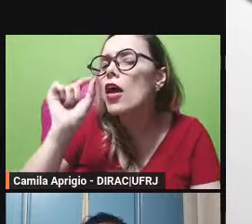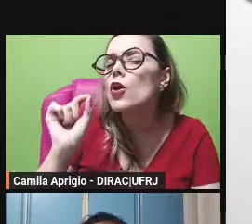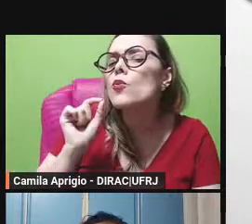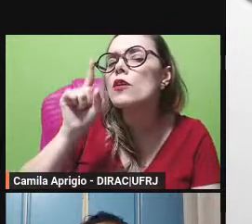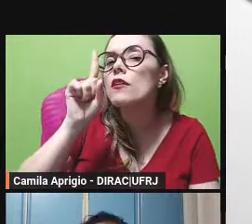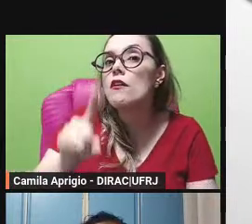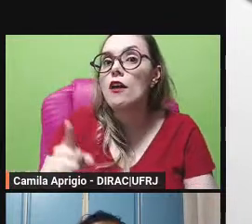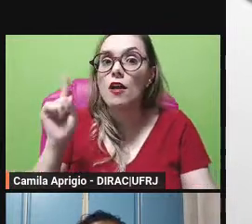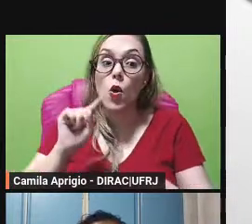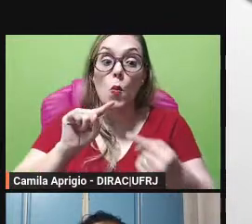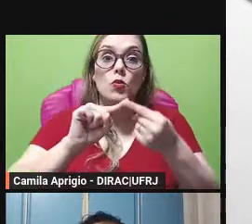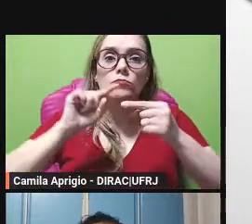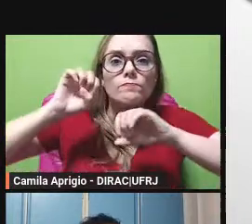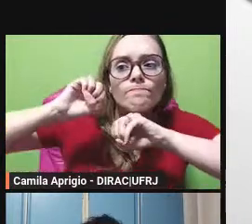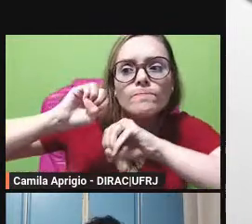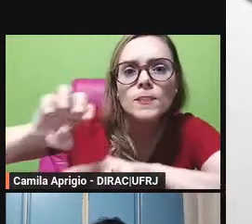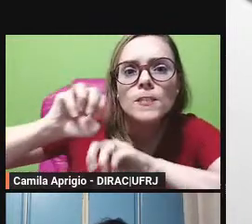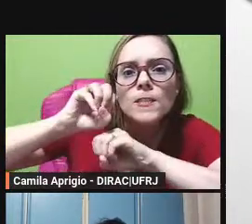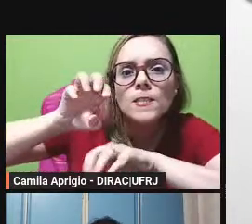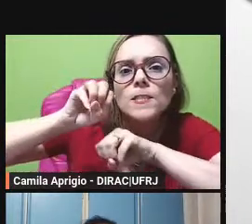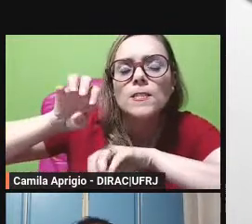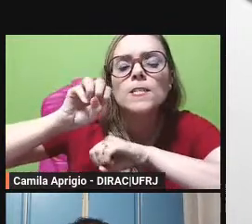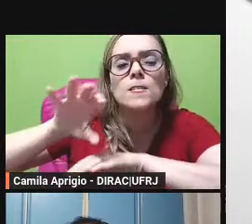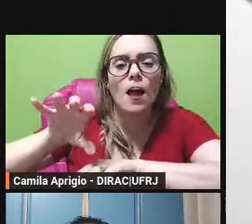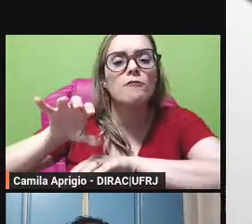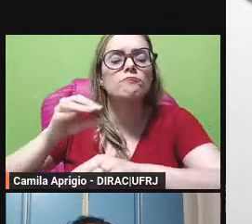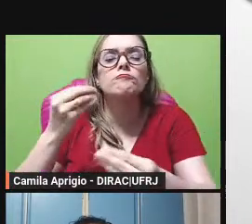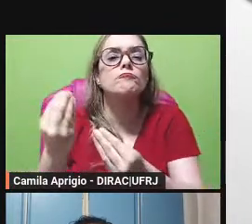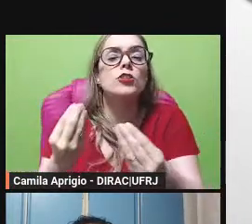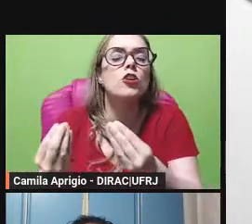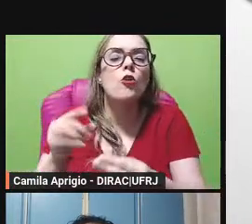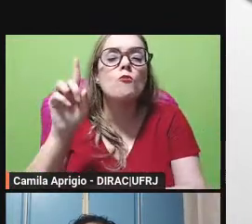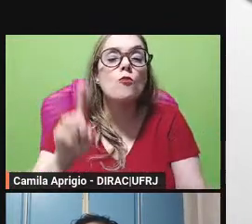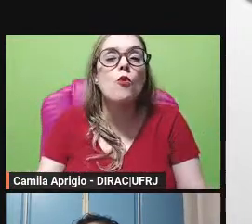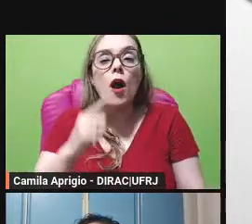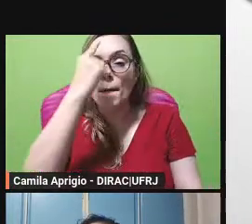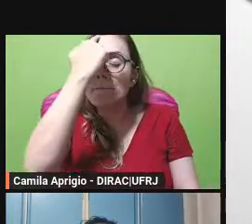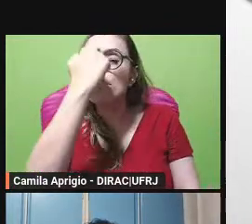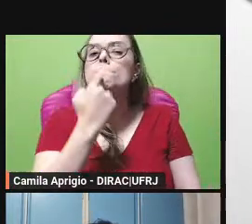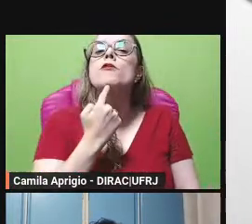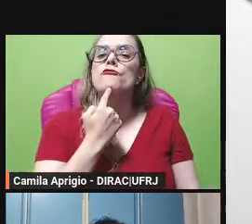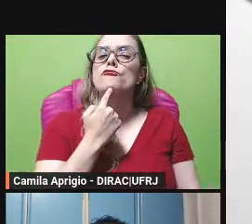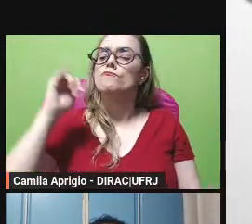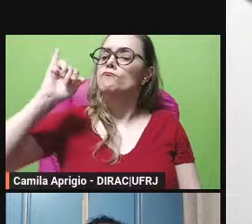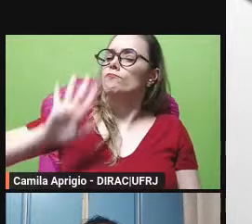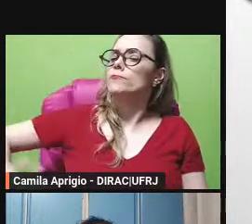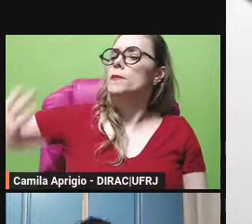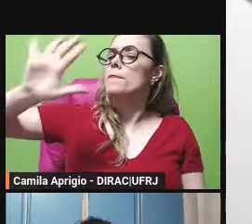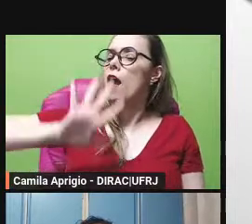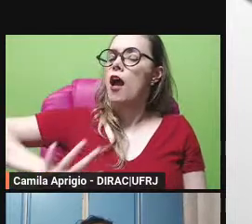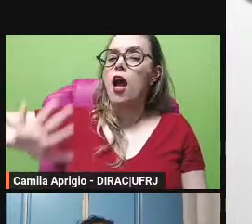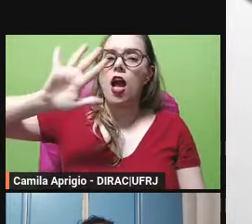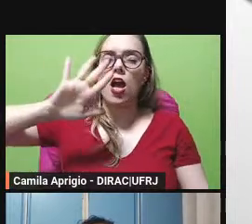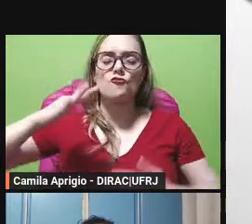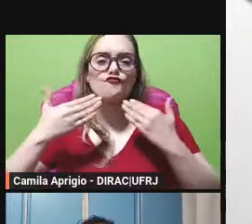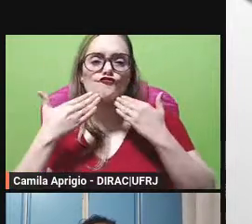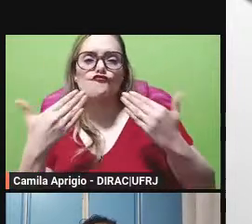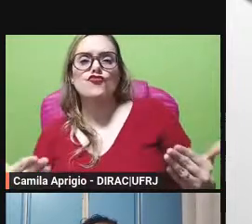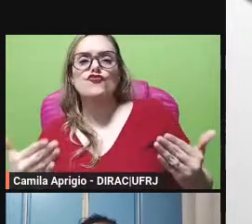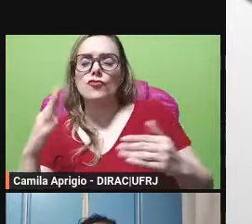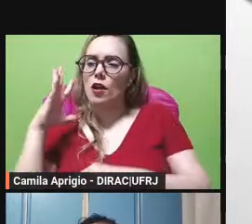ensinar né então o caráter estético da literatura ele foi totalmente esquecido o caráter estético da fábula